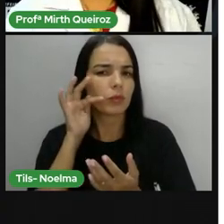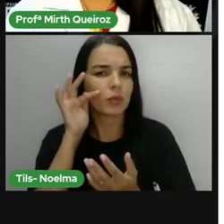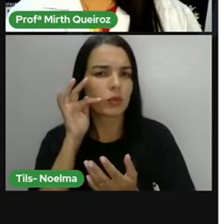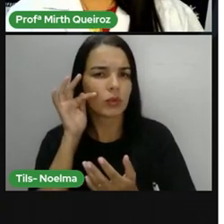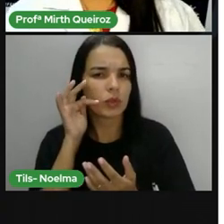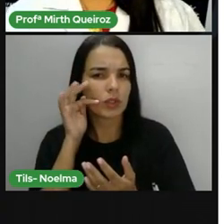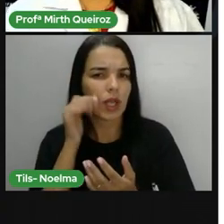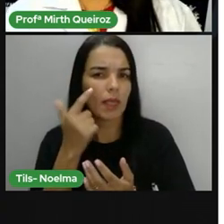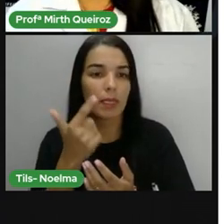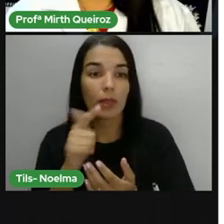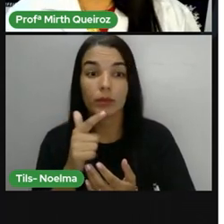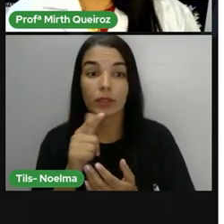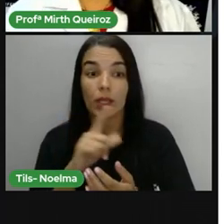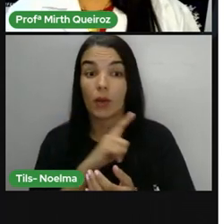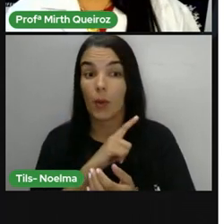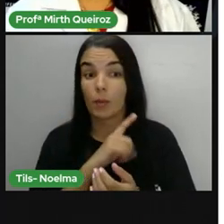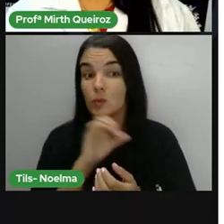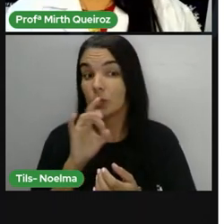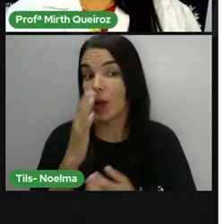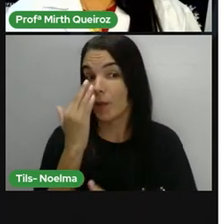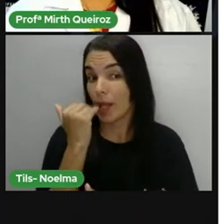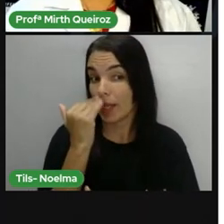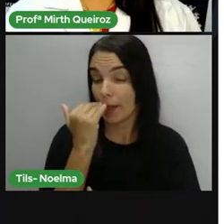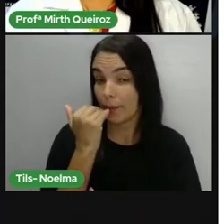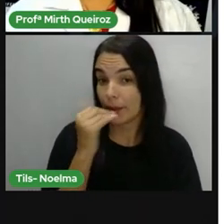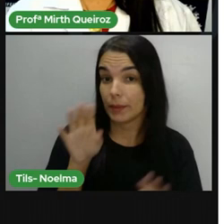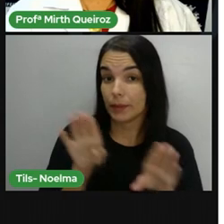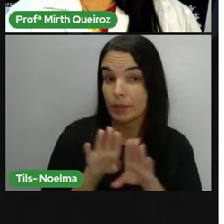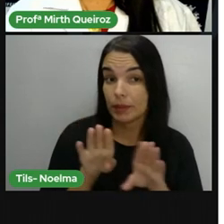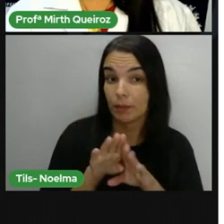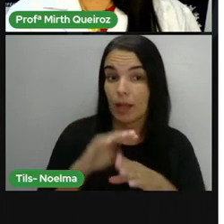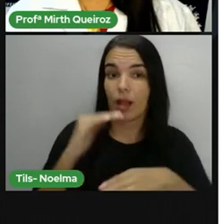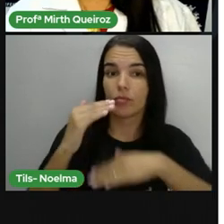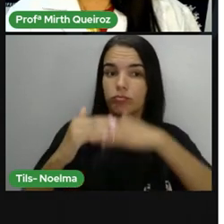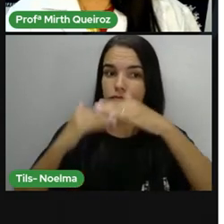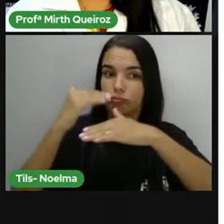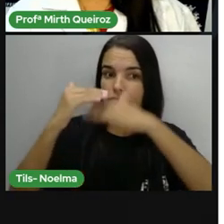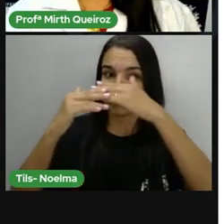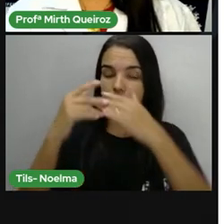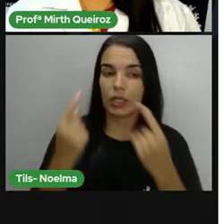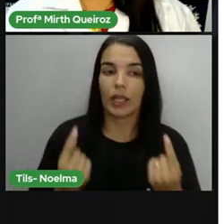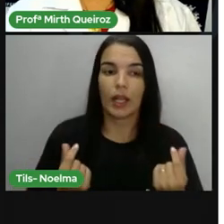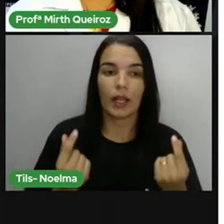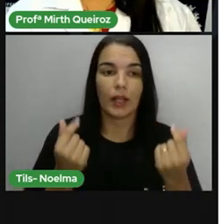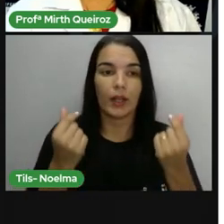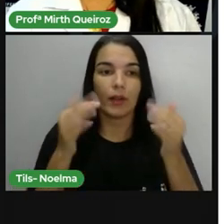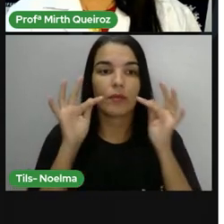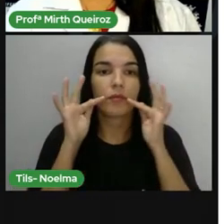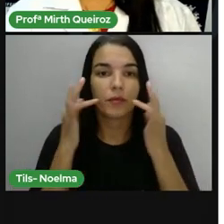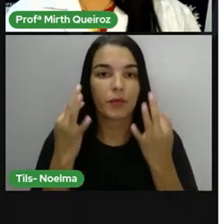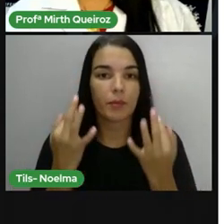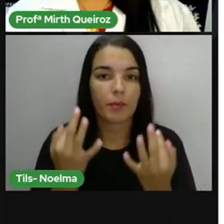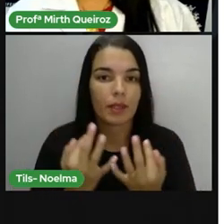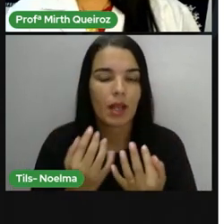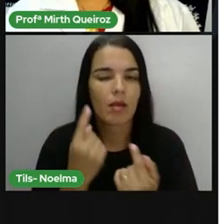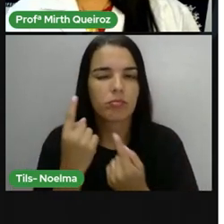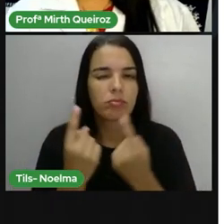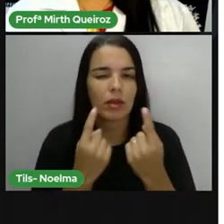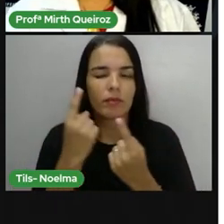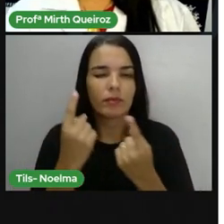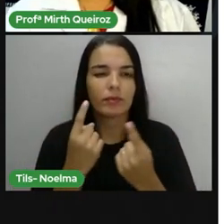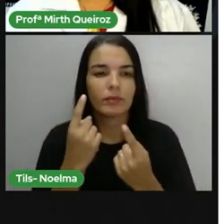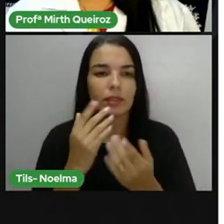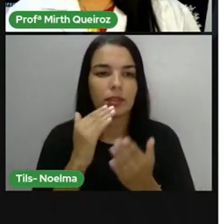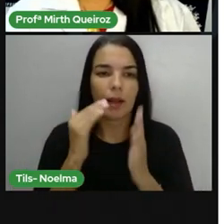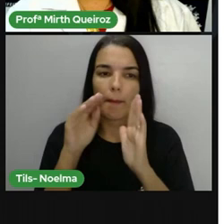não se garante apenas o alimento, mas também um aumento de renda da família. Uma vez que se passa a planejar